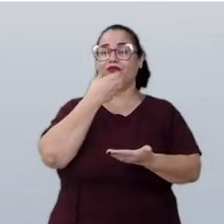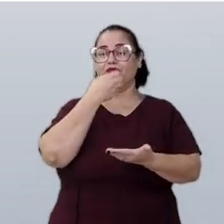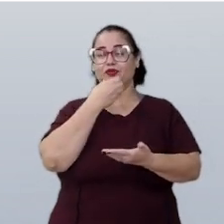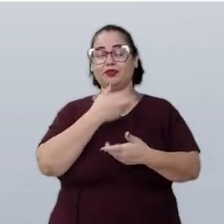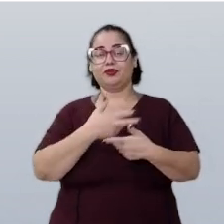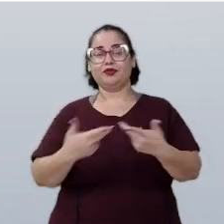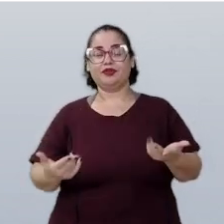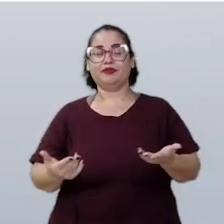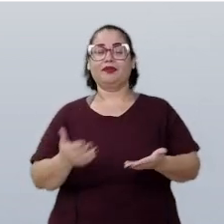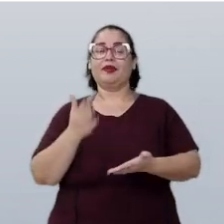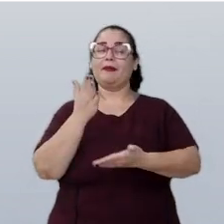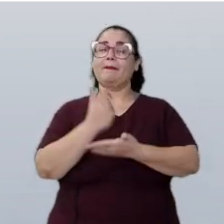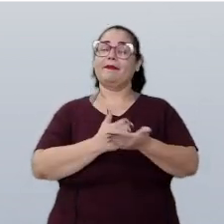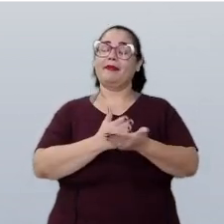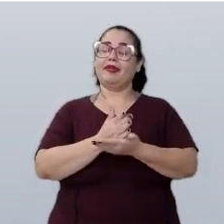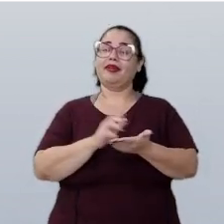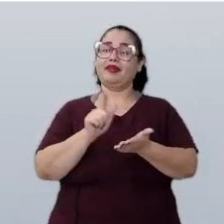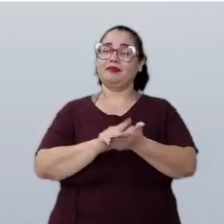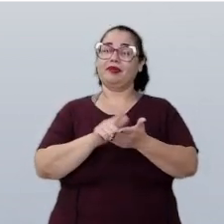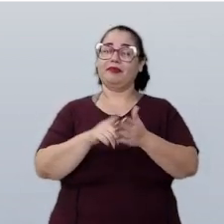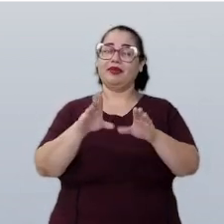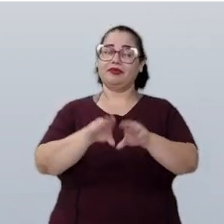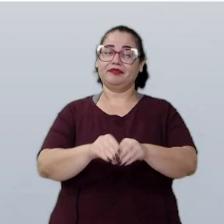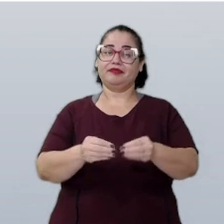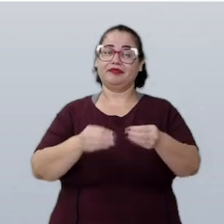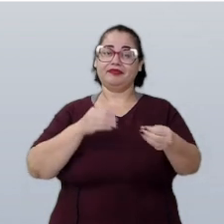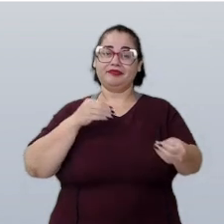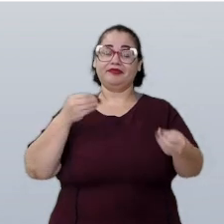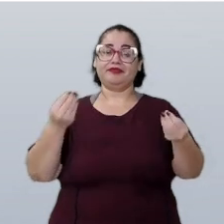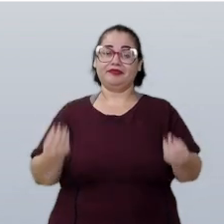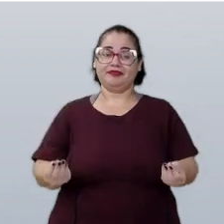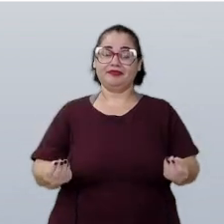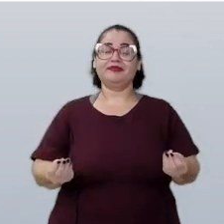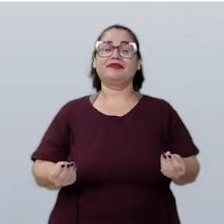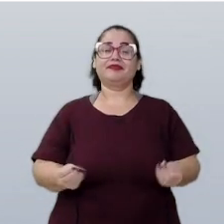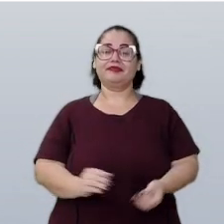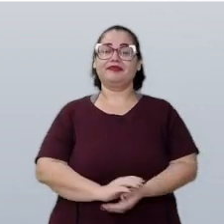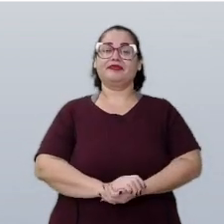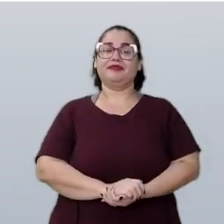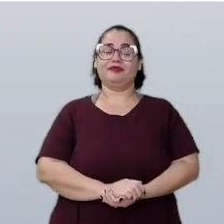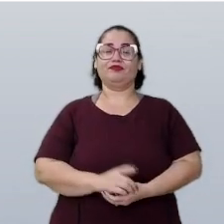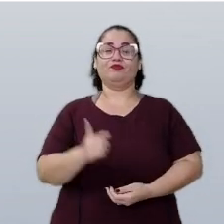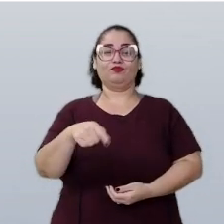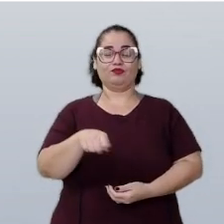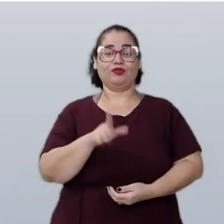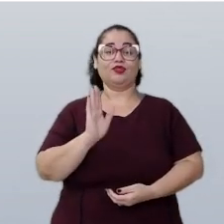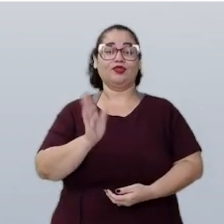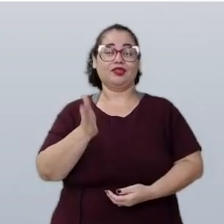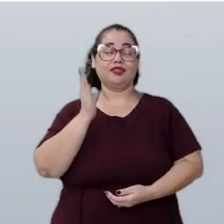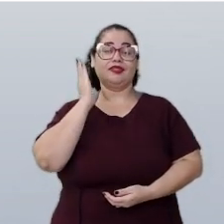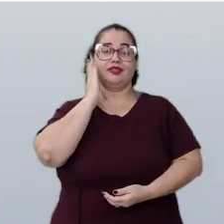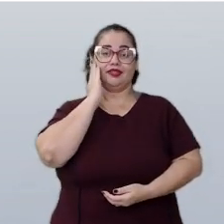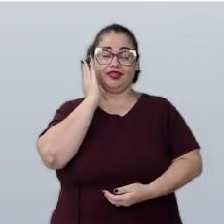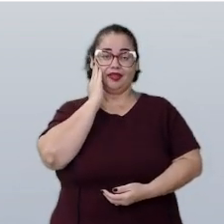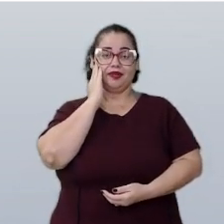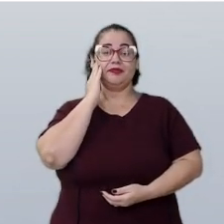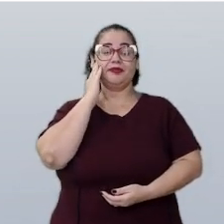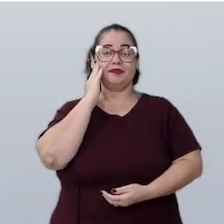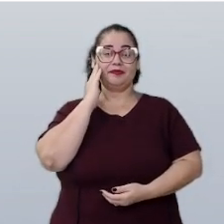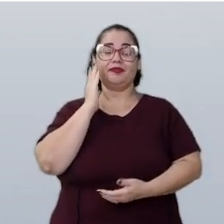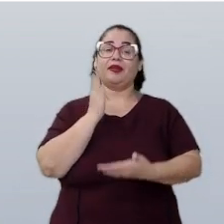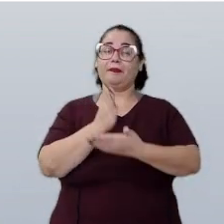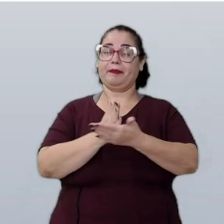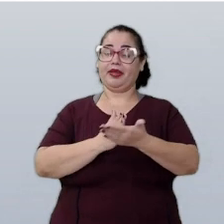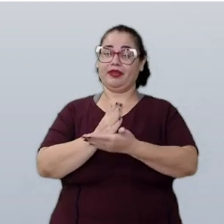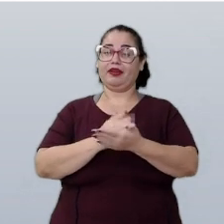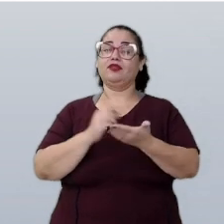metade de uma folha. Bom, como você já sabe, a metade